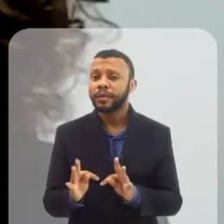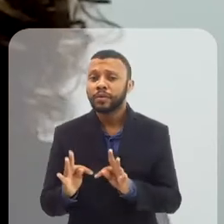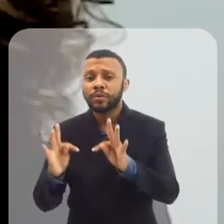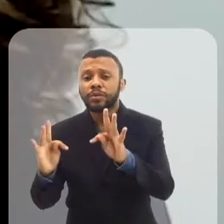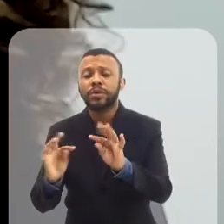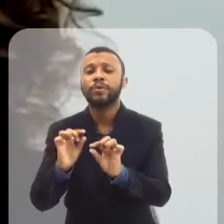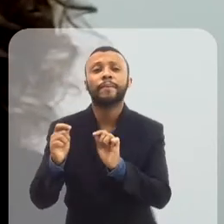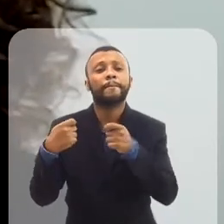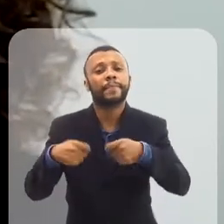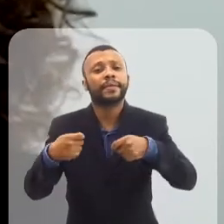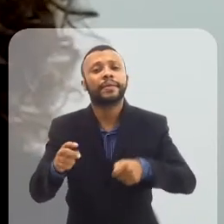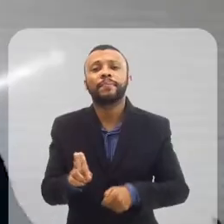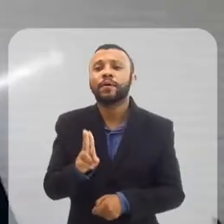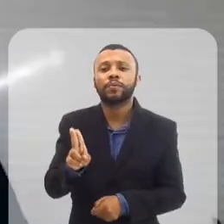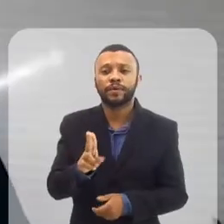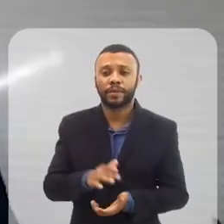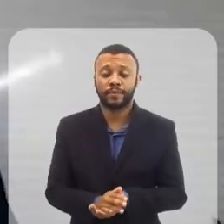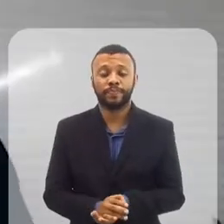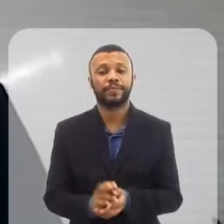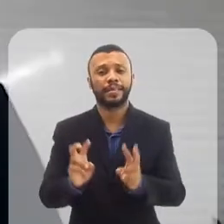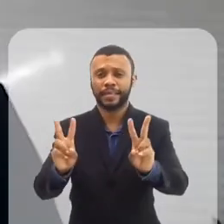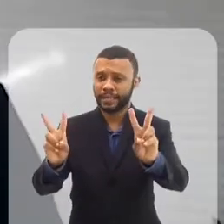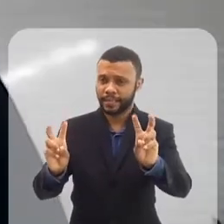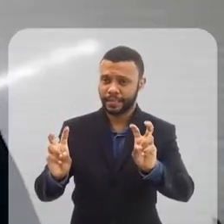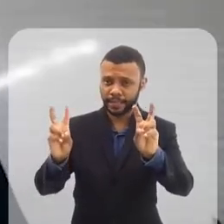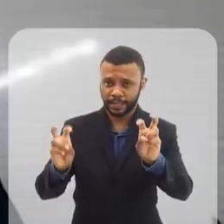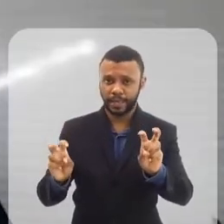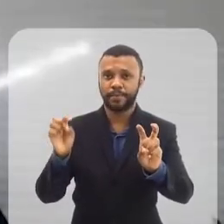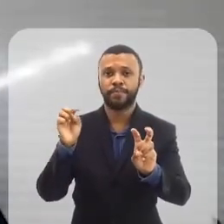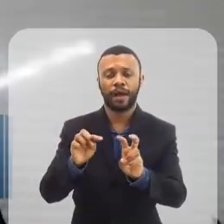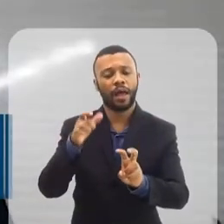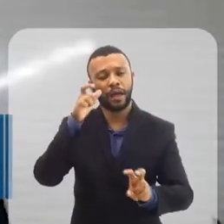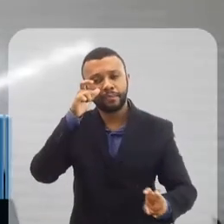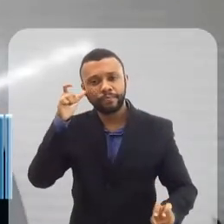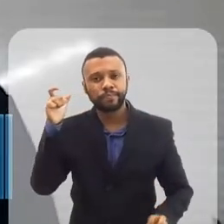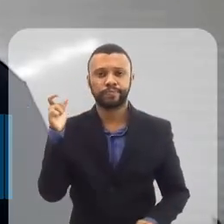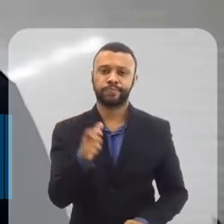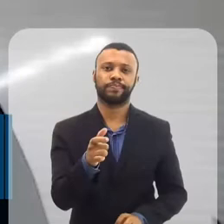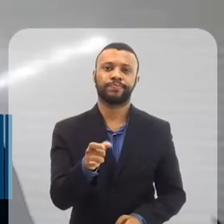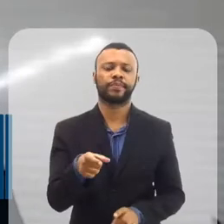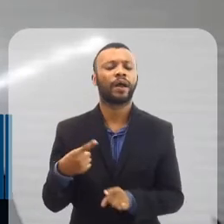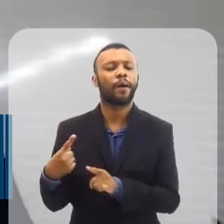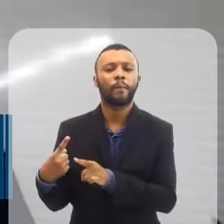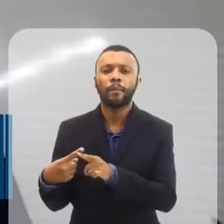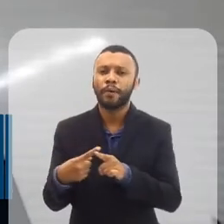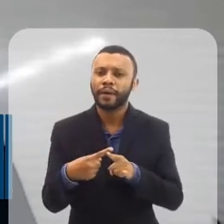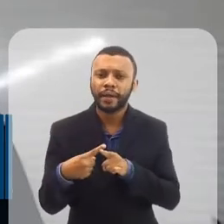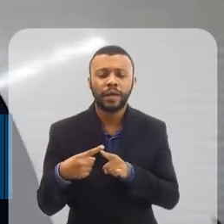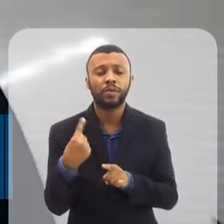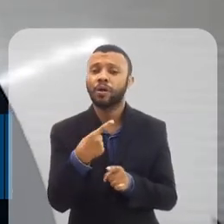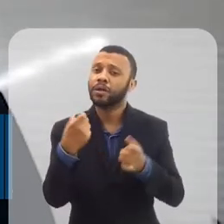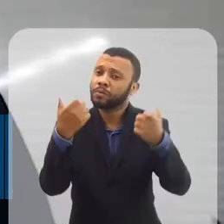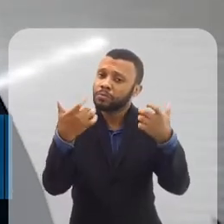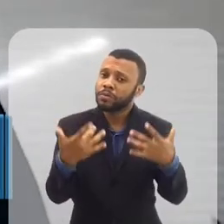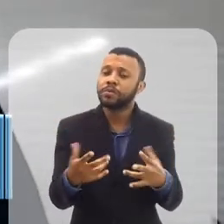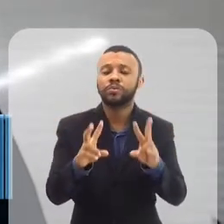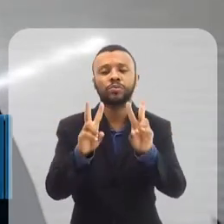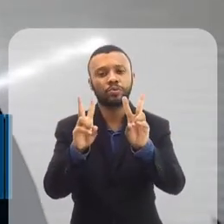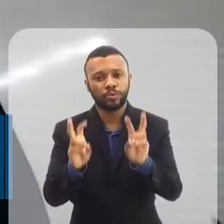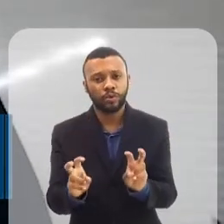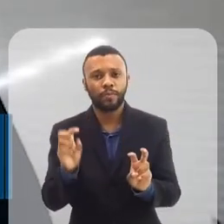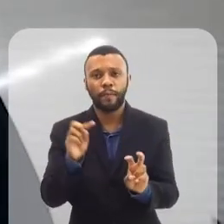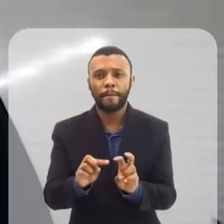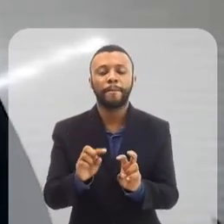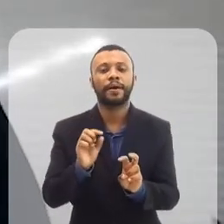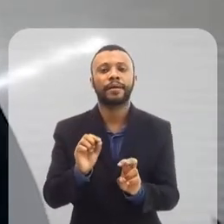colocado de fato em prática? Esse tema é um tema, Geisa, muito interessante porque nós estamos falando